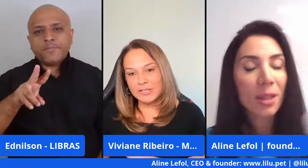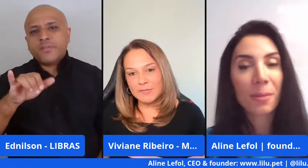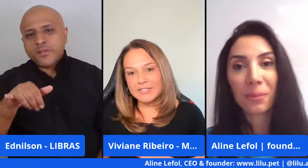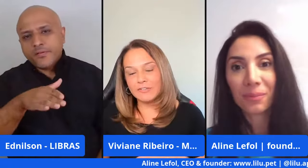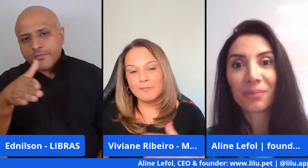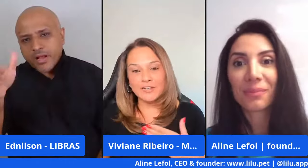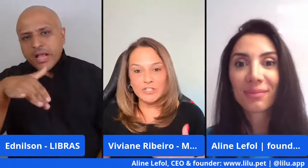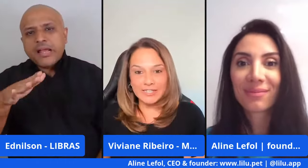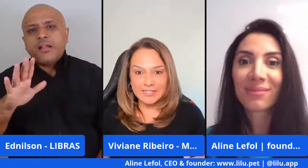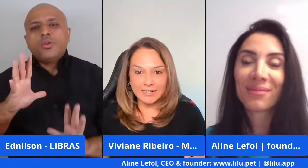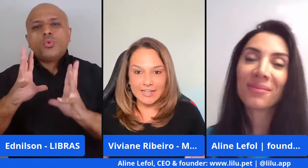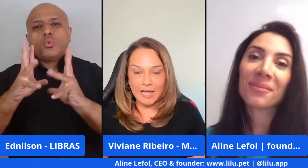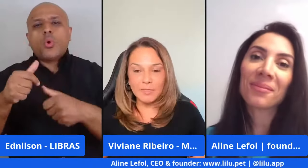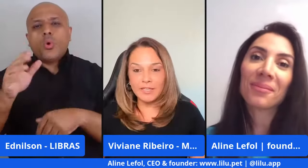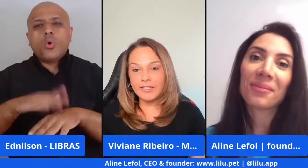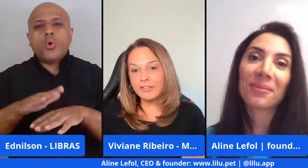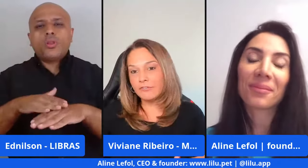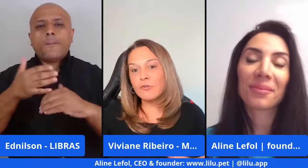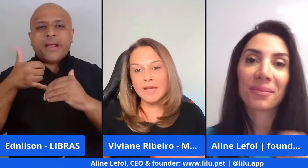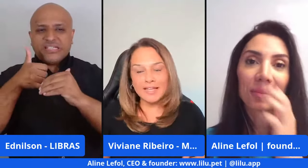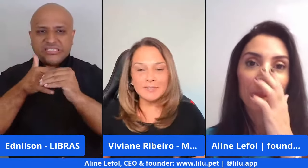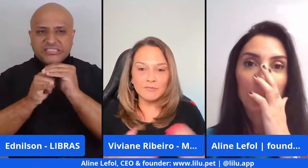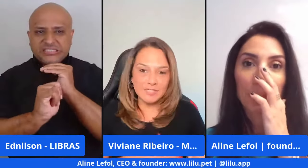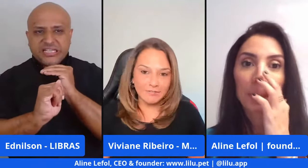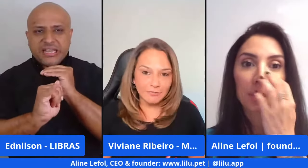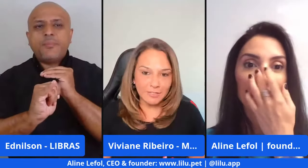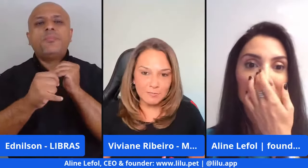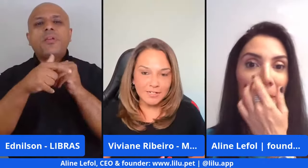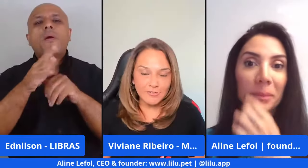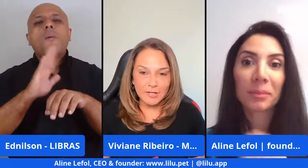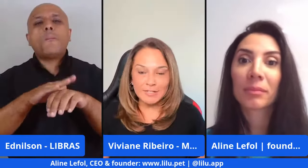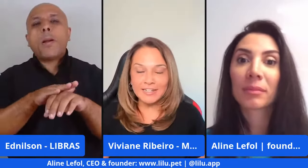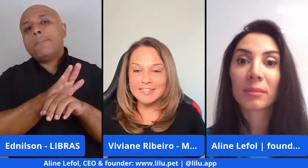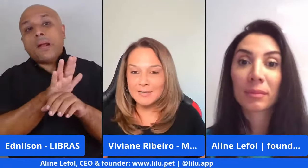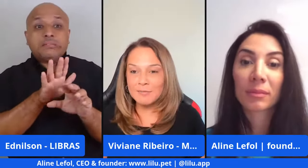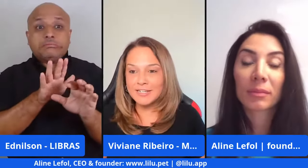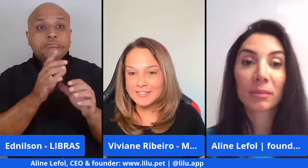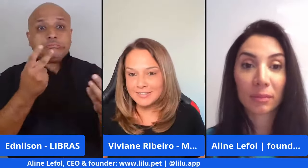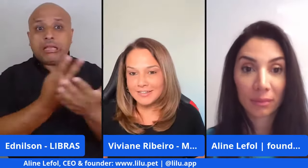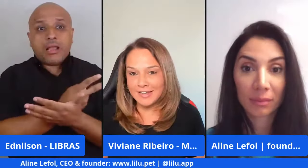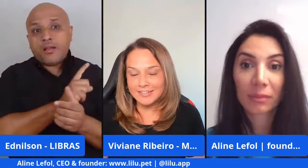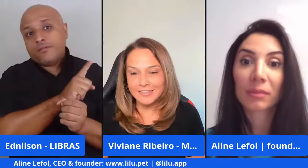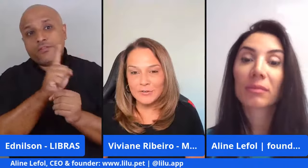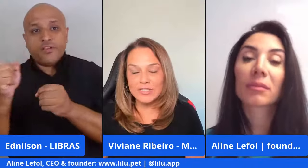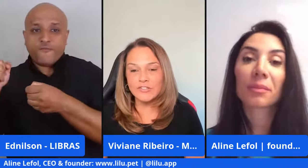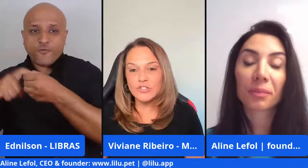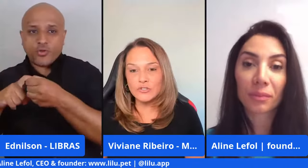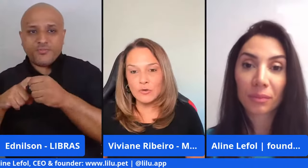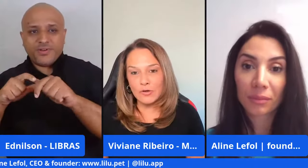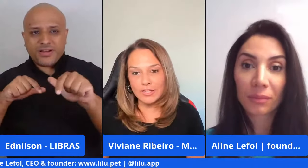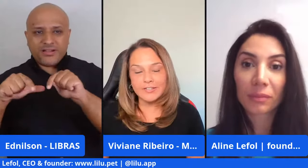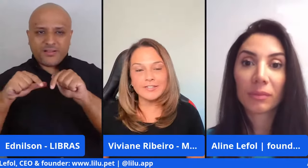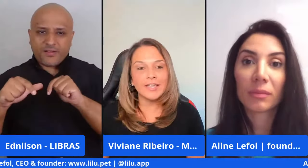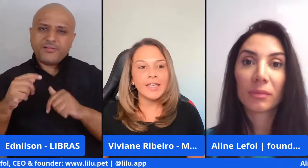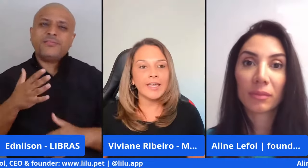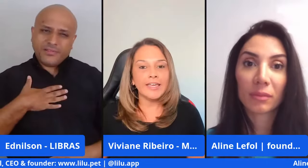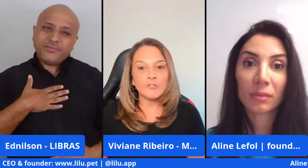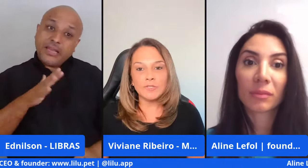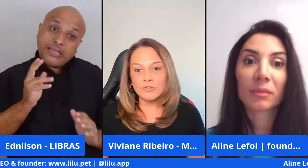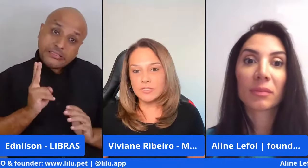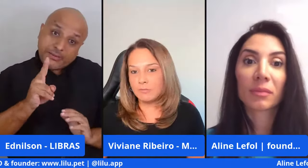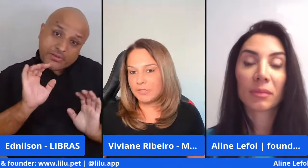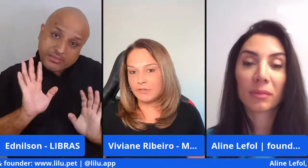faz toda a imersão na parte da startup, e no máximo você vai voltar para o mercado de trabalho. Nem sempre é assim, tá? Eu sei de histórias